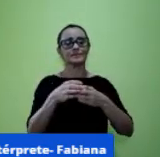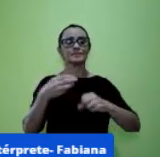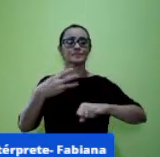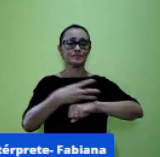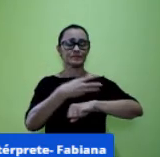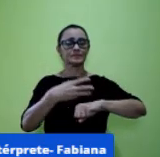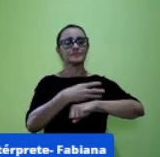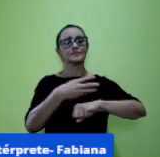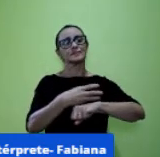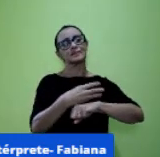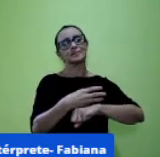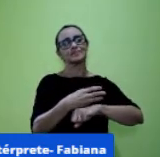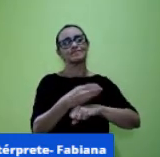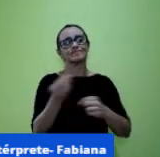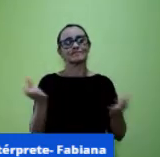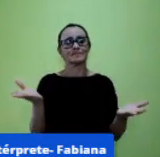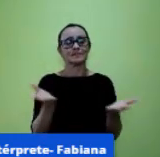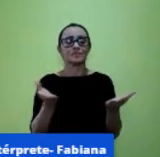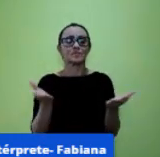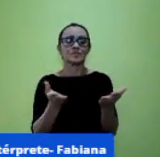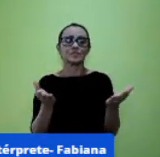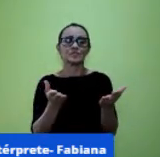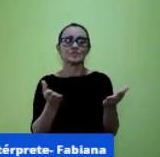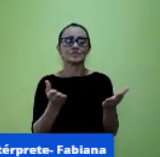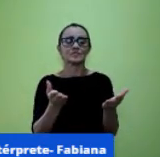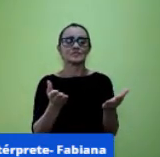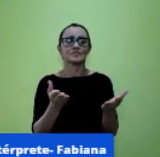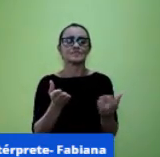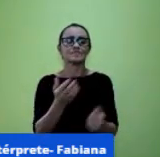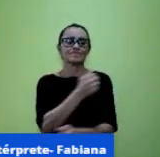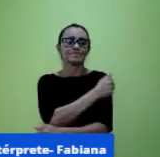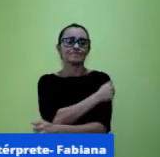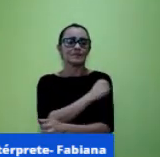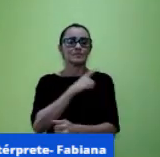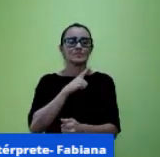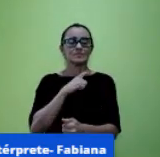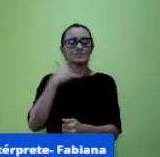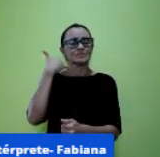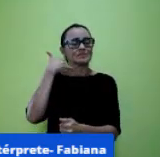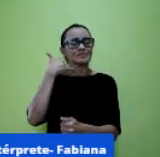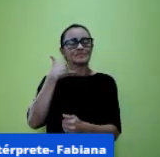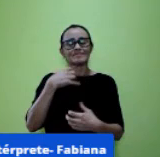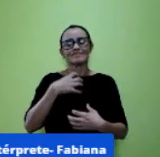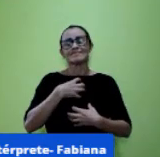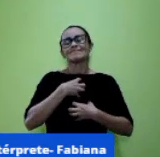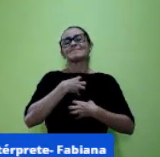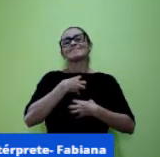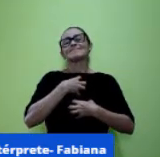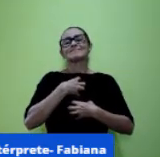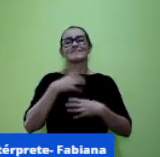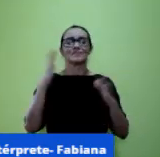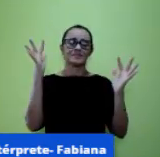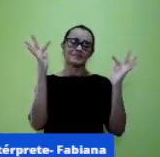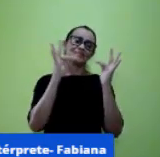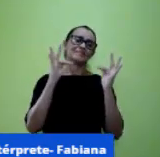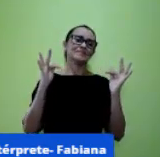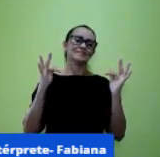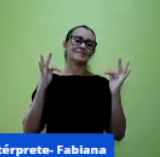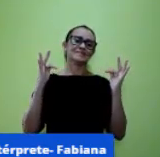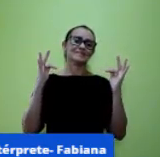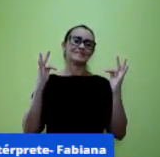agora a expressão é de felicidade de amor de paz mediado pelas